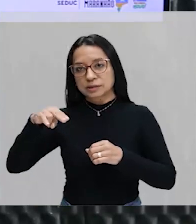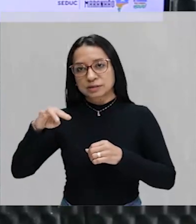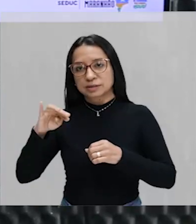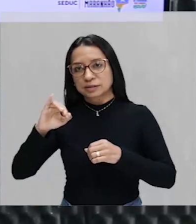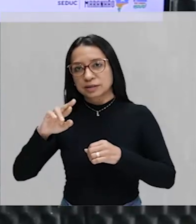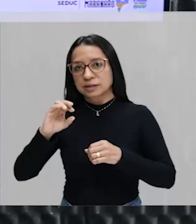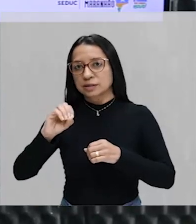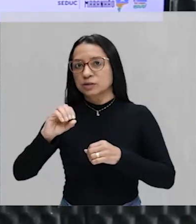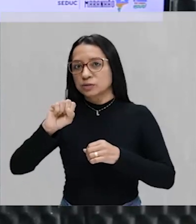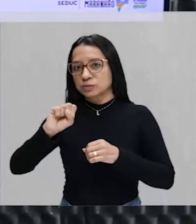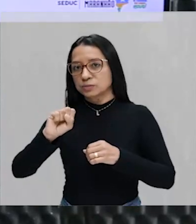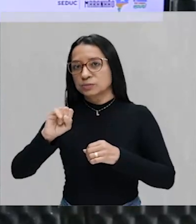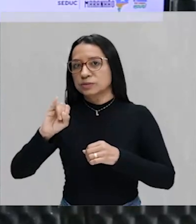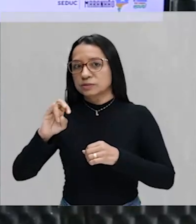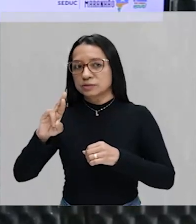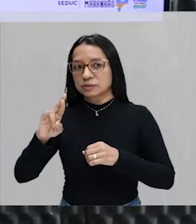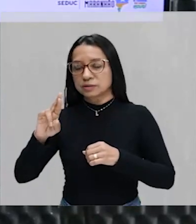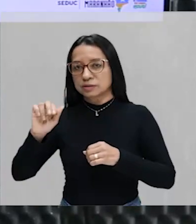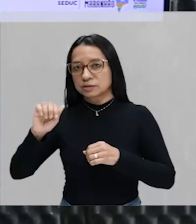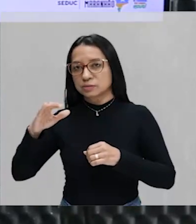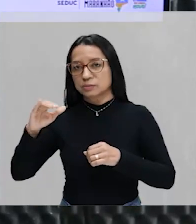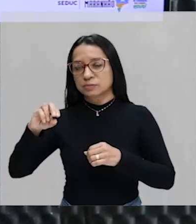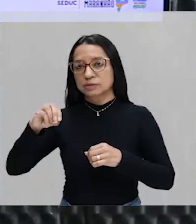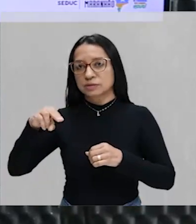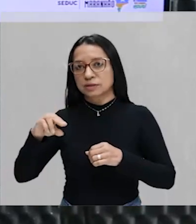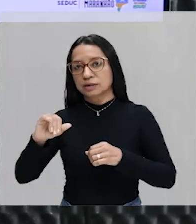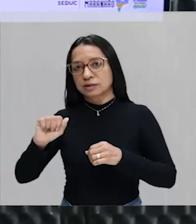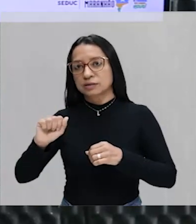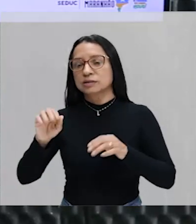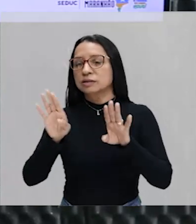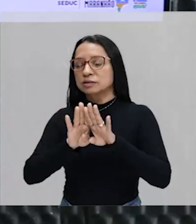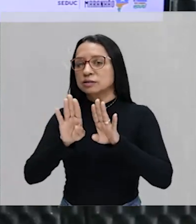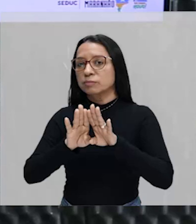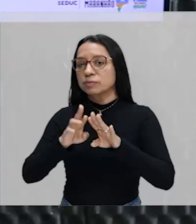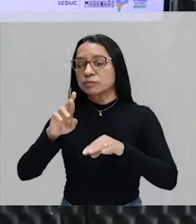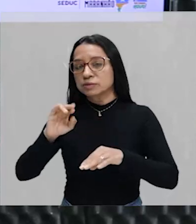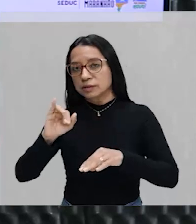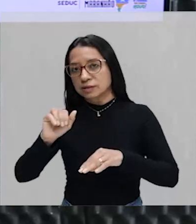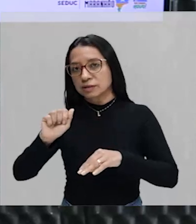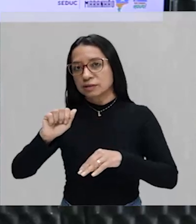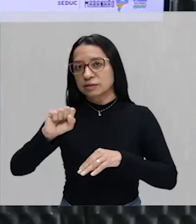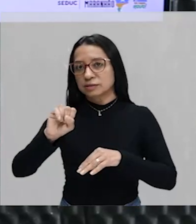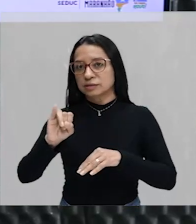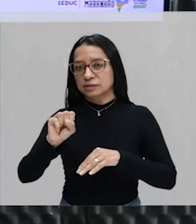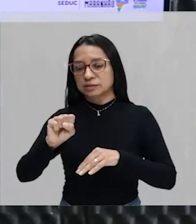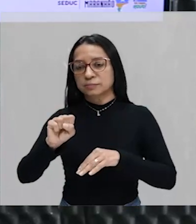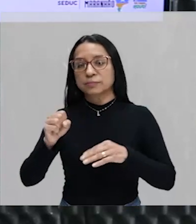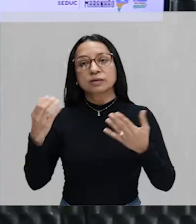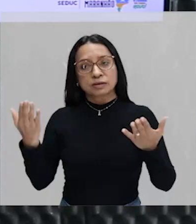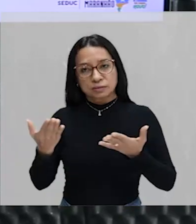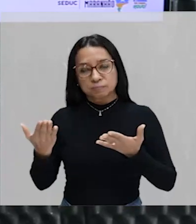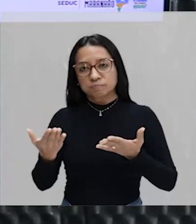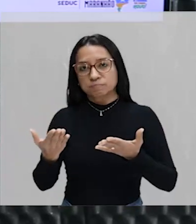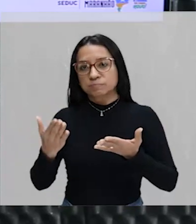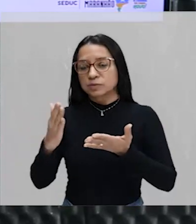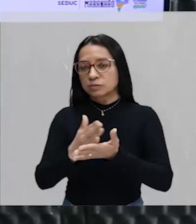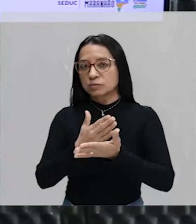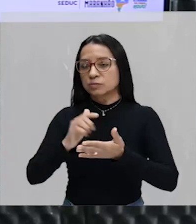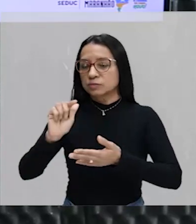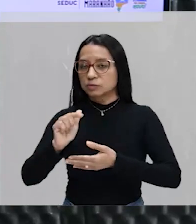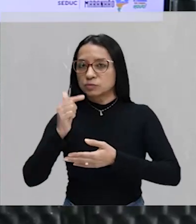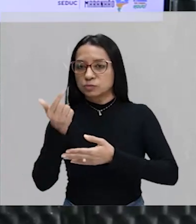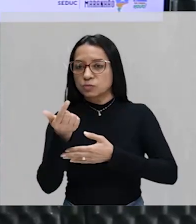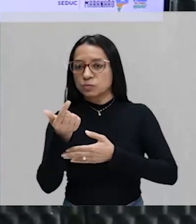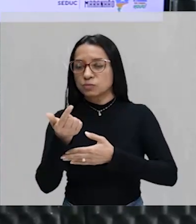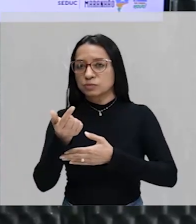irracionais e os reais. E, além disso, nós estamos vendo agora algumas outras noções dentro da